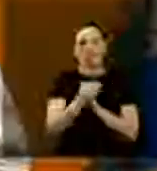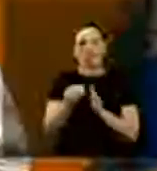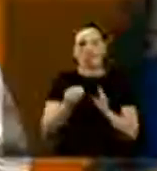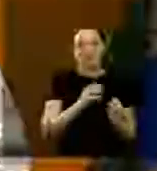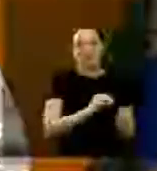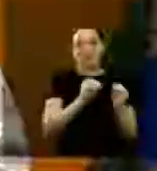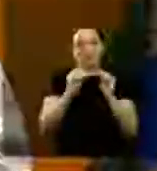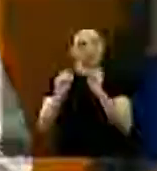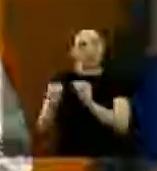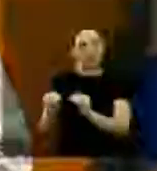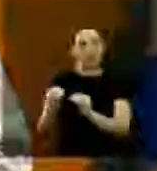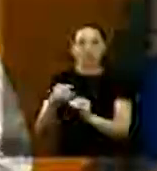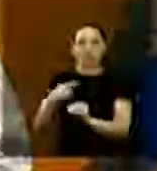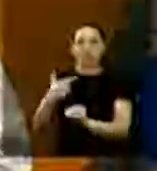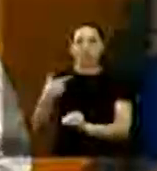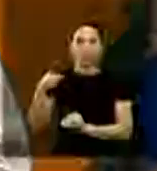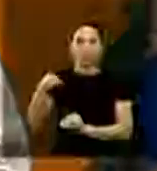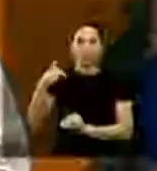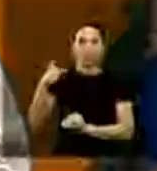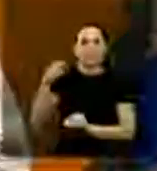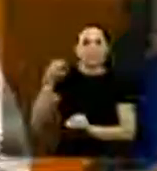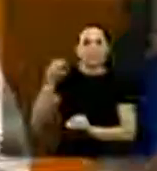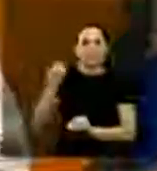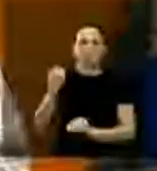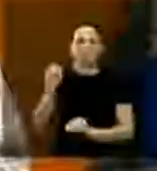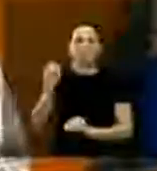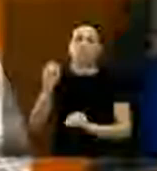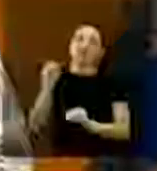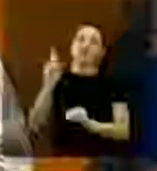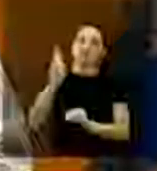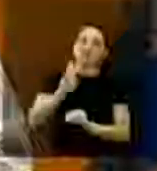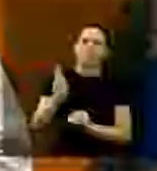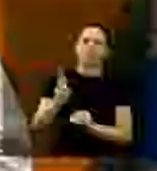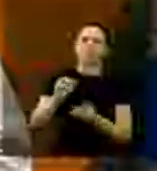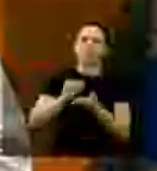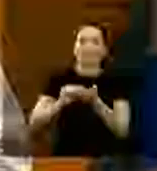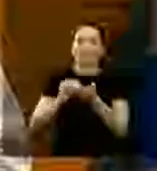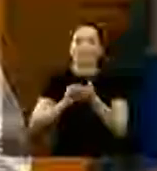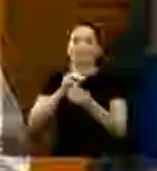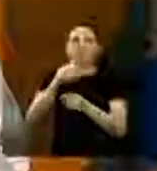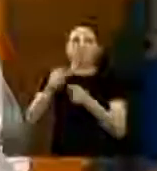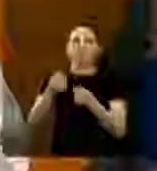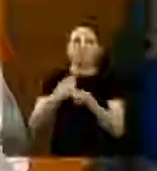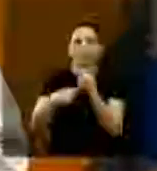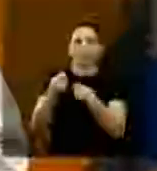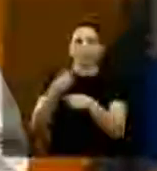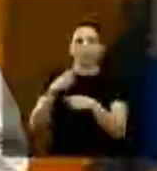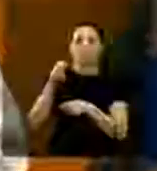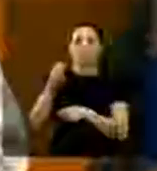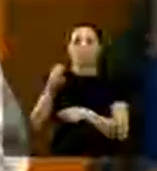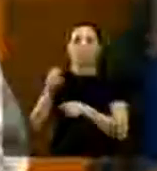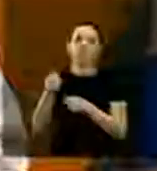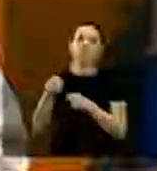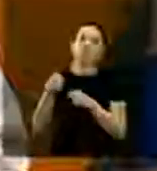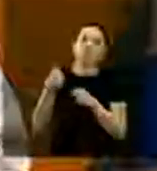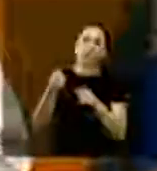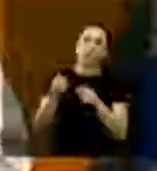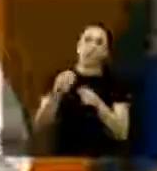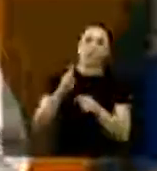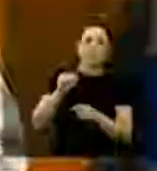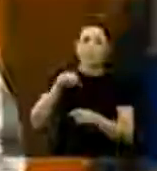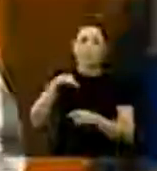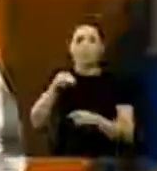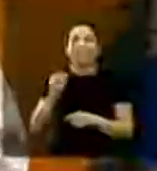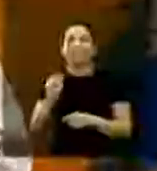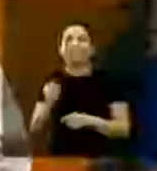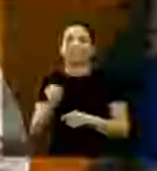.150 no orçamento da Secretaria de Administração para a aquisição de cinco bombas costais de combate